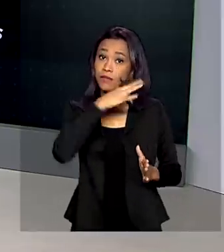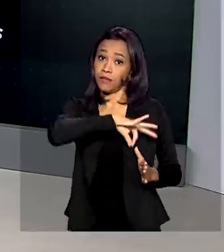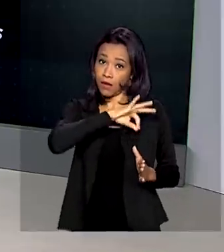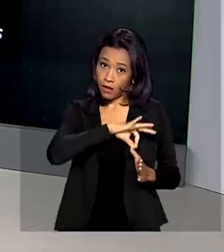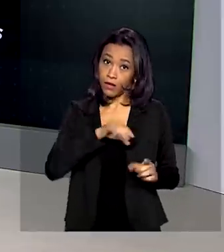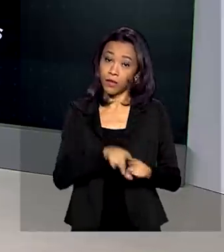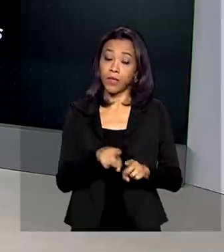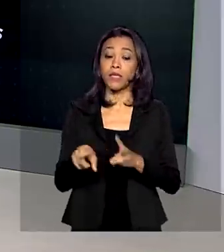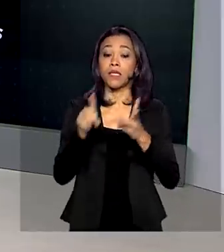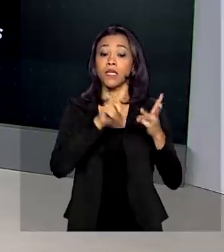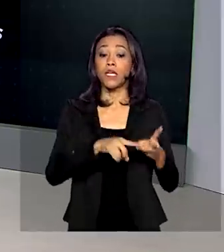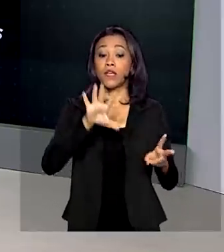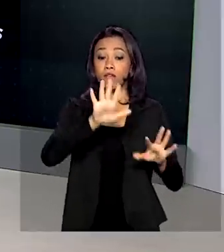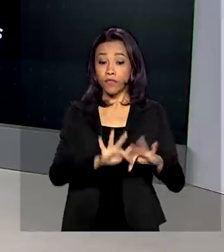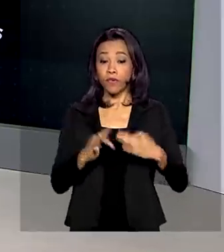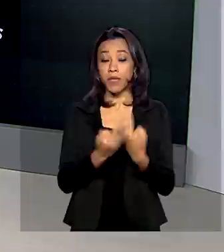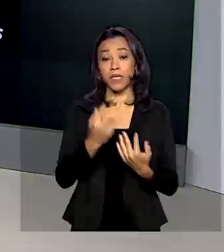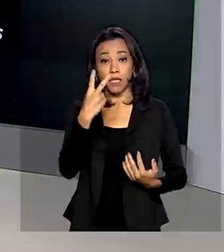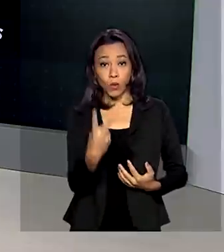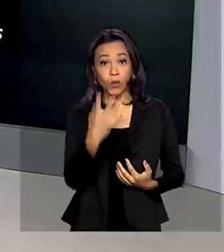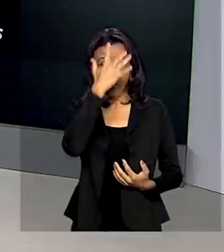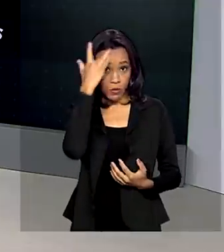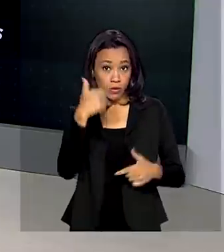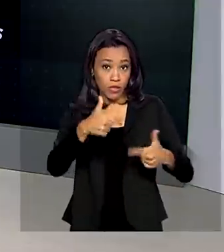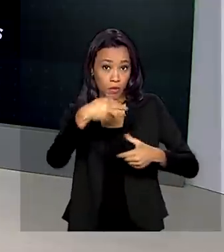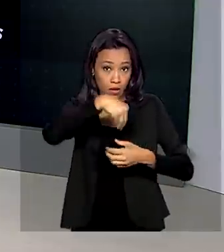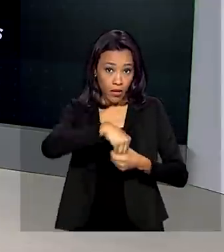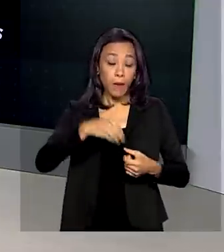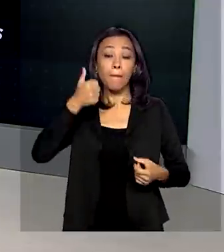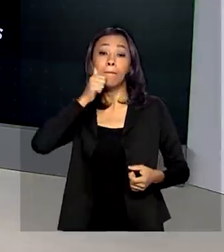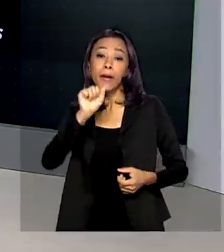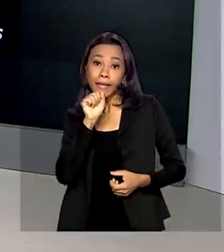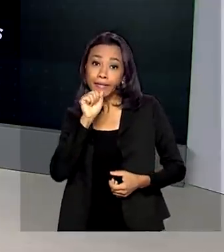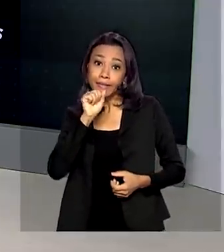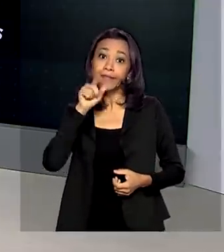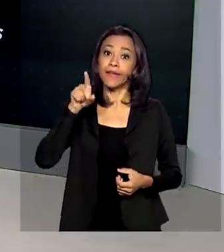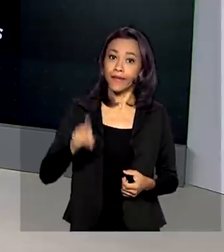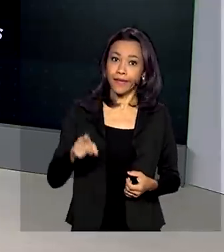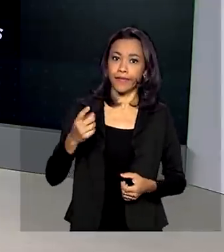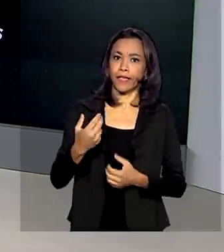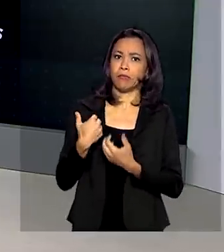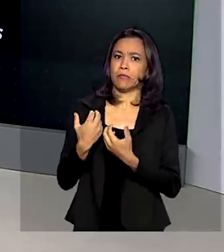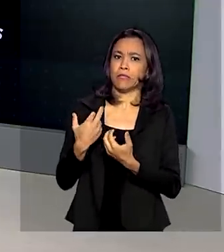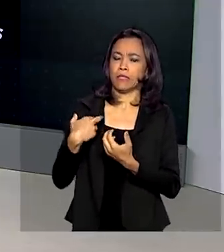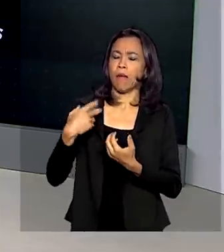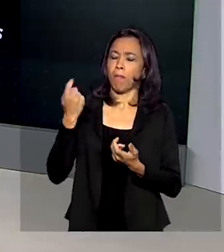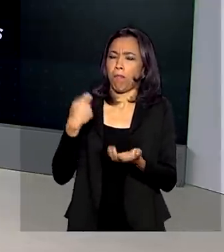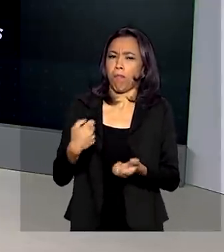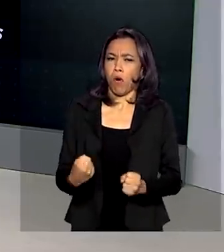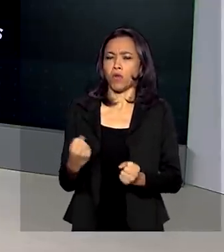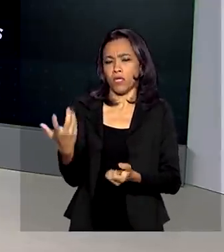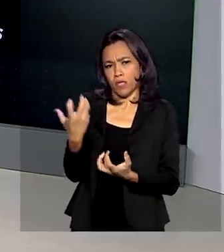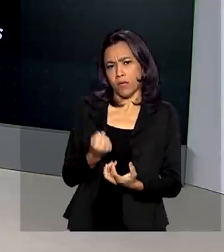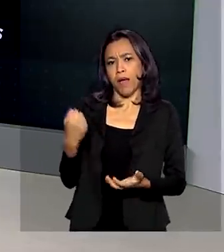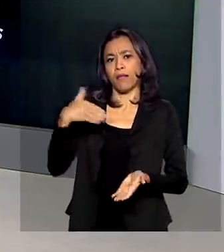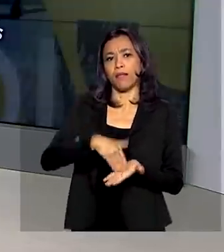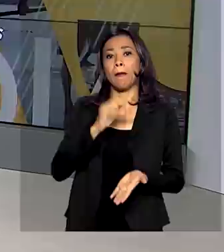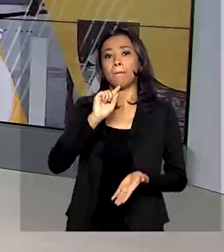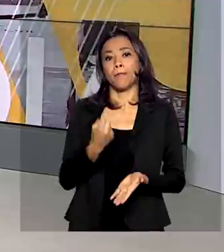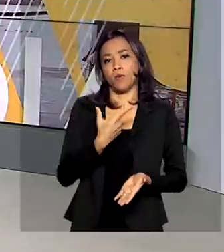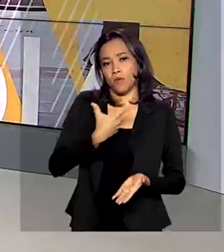e também famílias com dois trabalhadores e mães, chefes de família, podem receber aí até 1.200 reais.